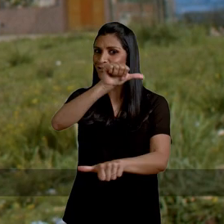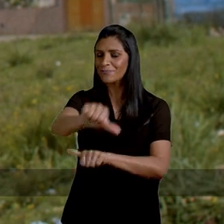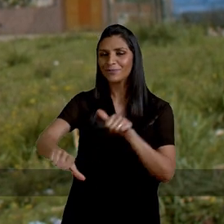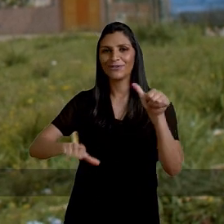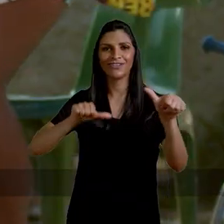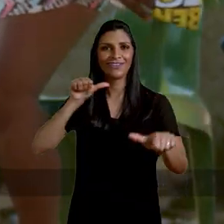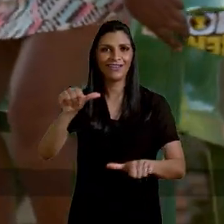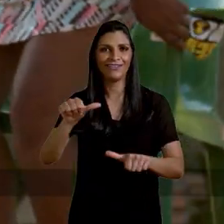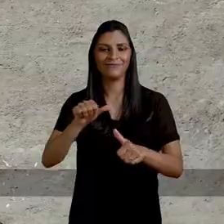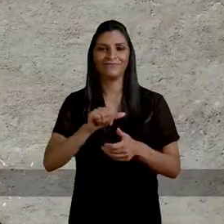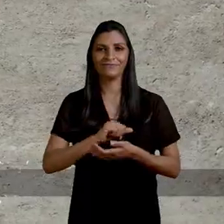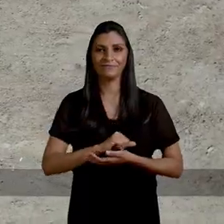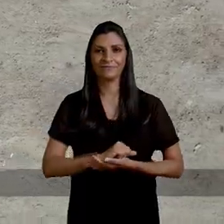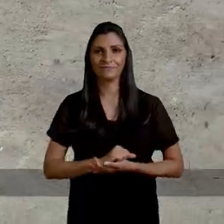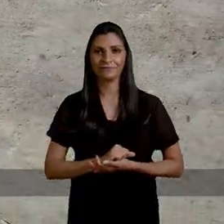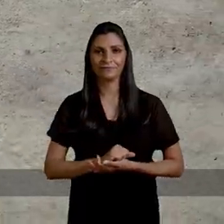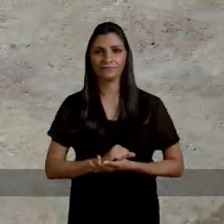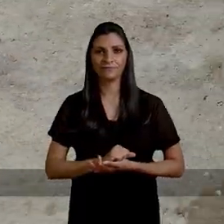hora de mudar.